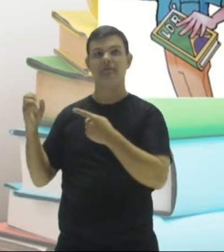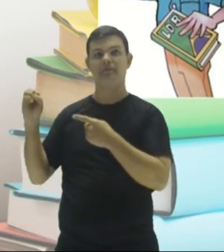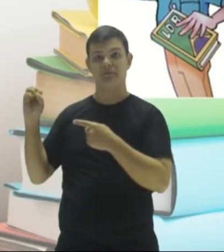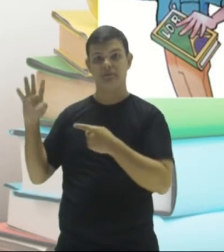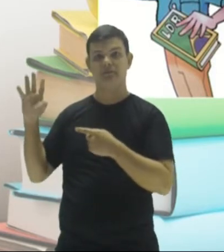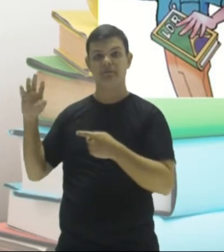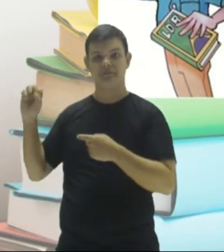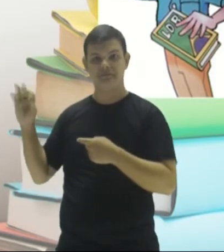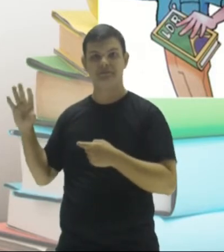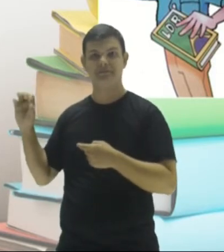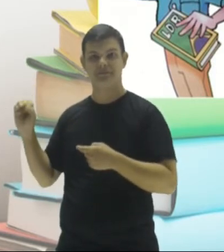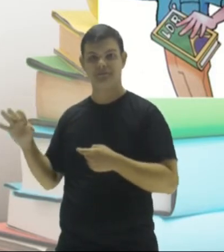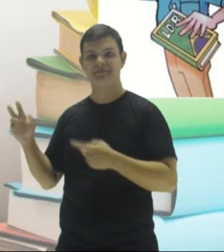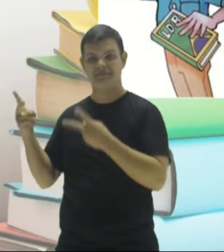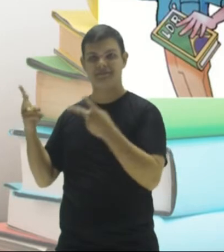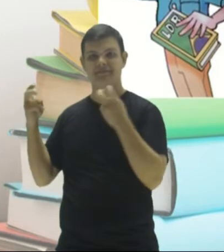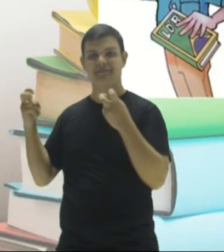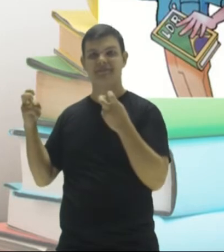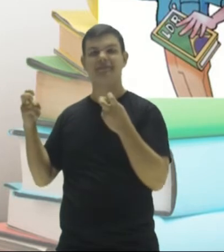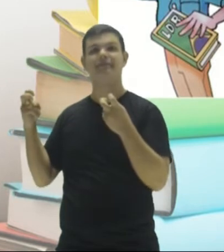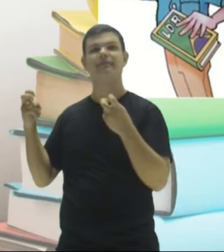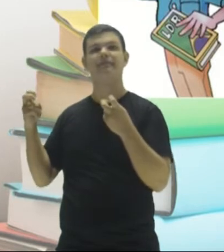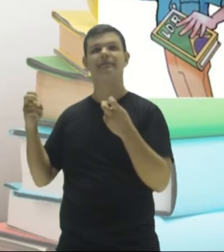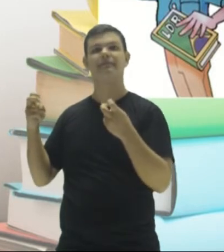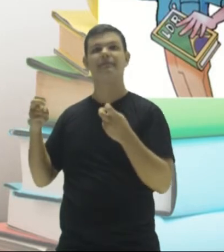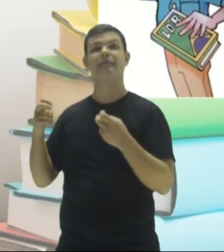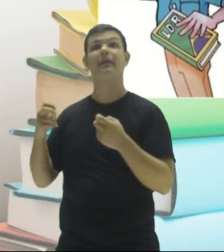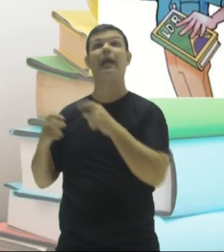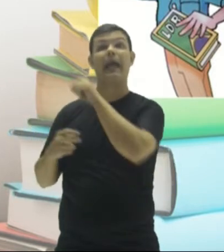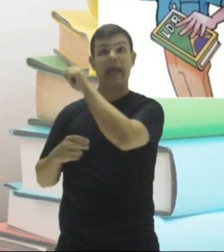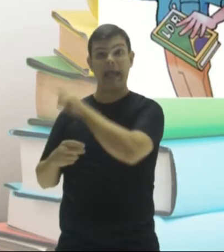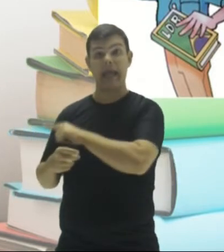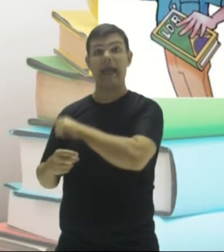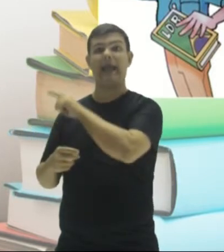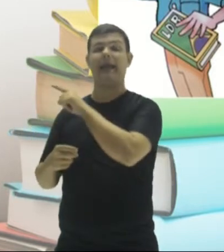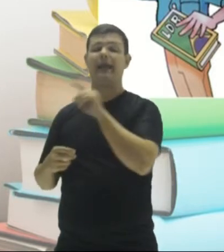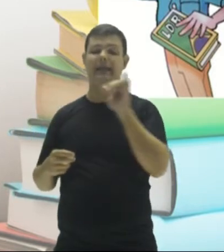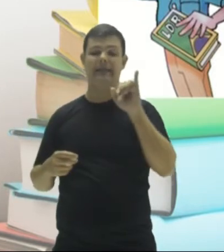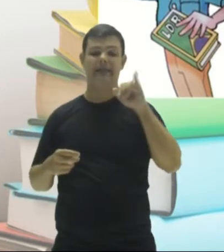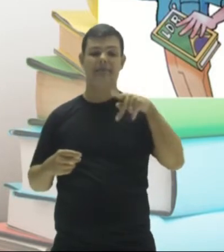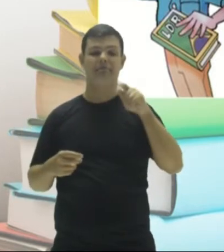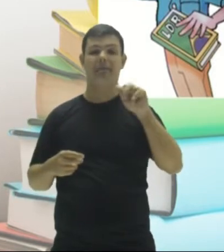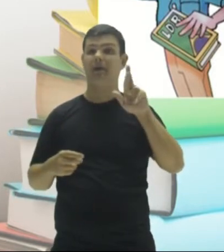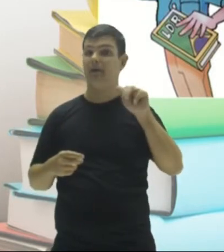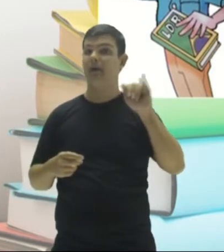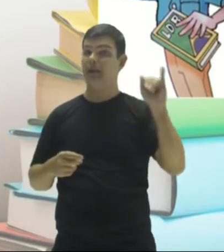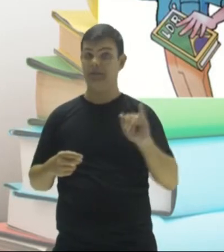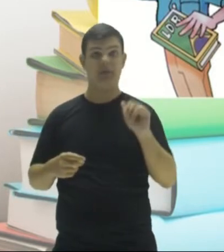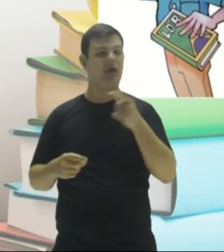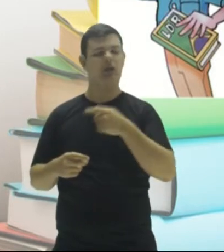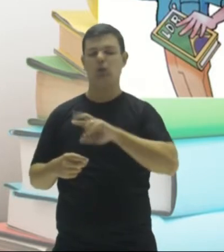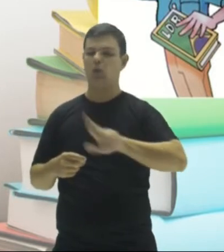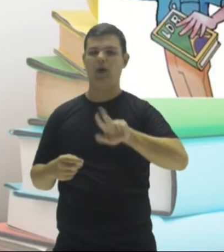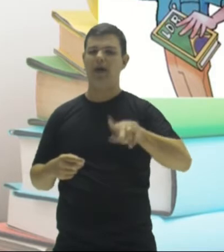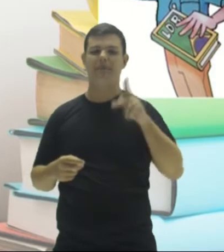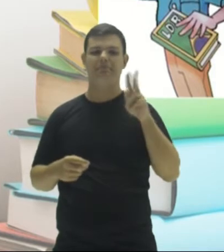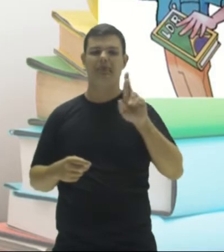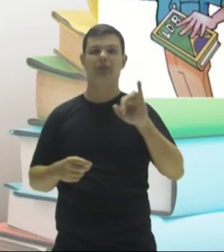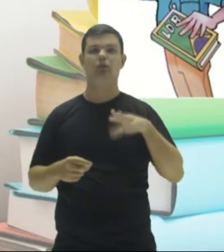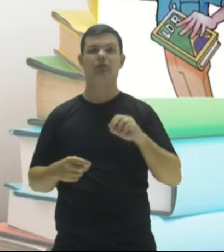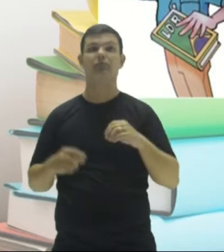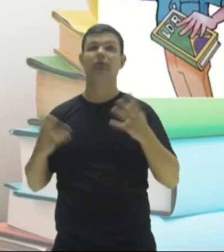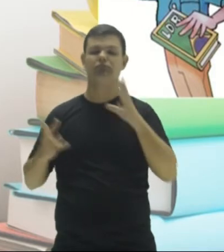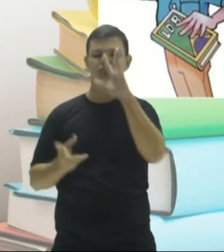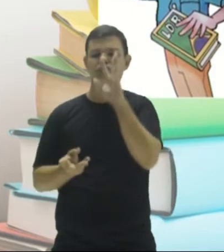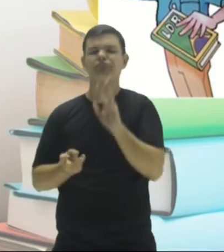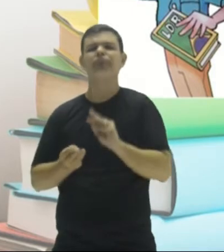Recebendo? Olha aí. Esses números ímparas não primos. Então, para concluir aí,